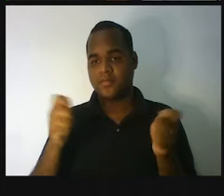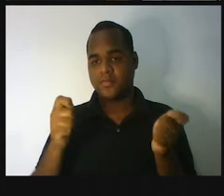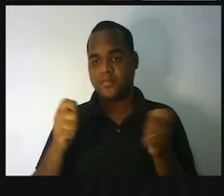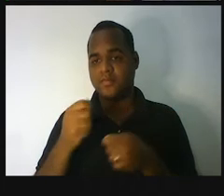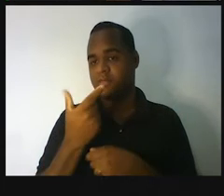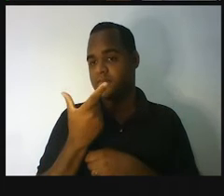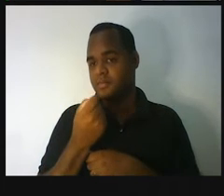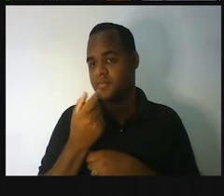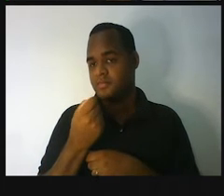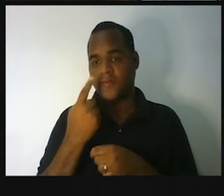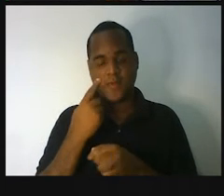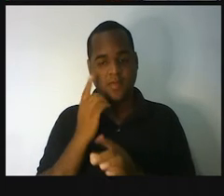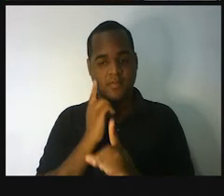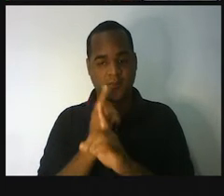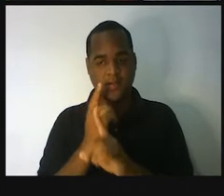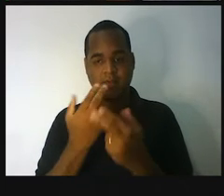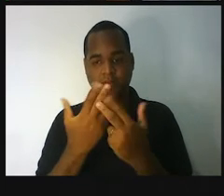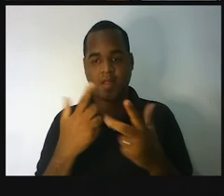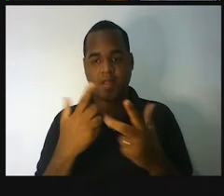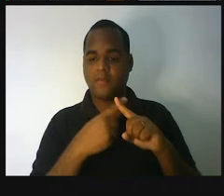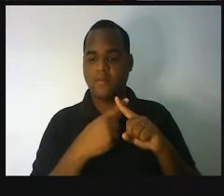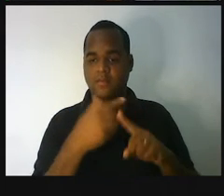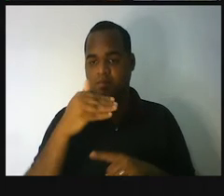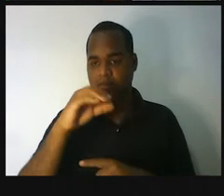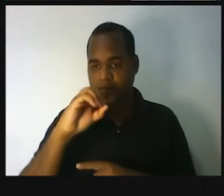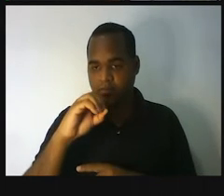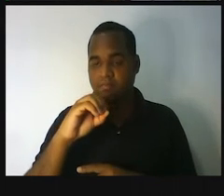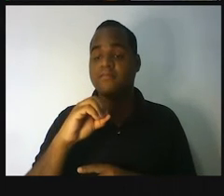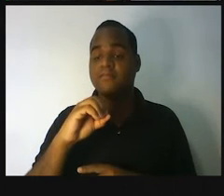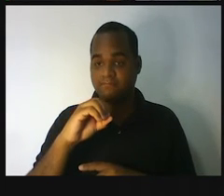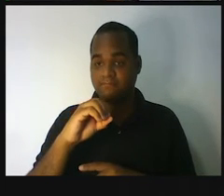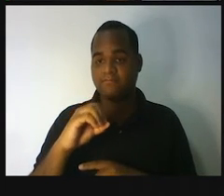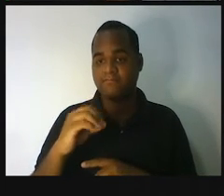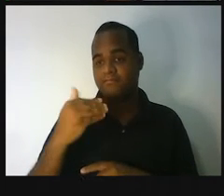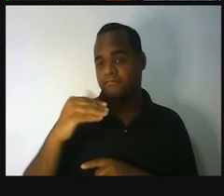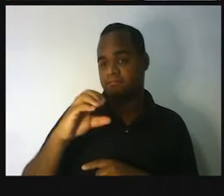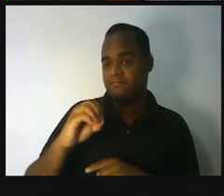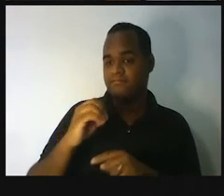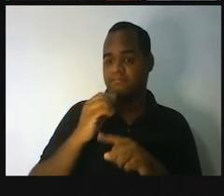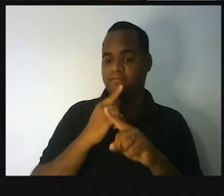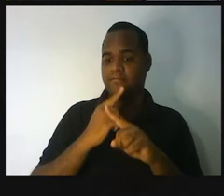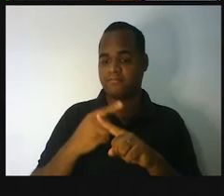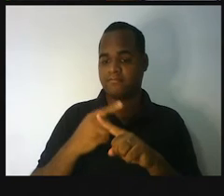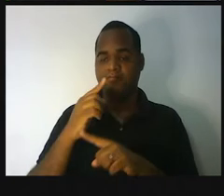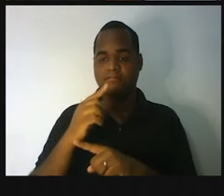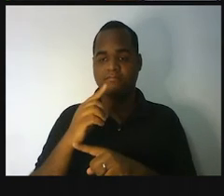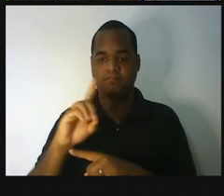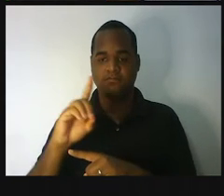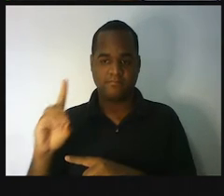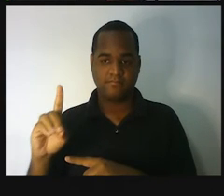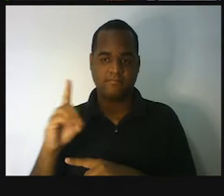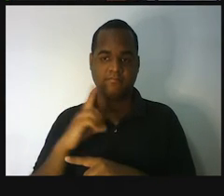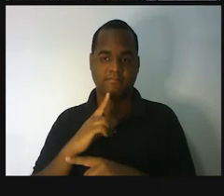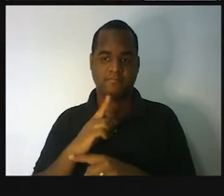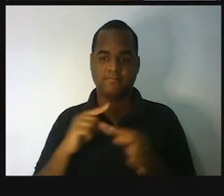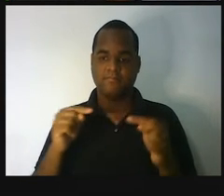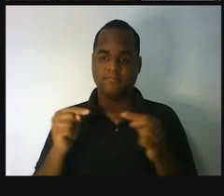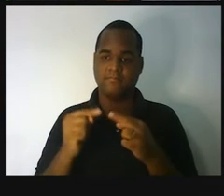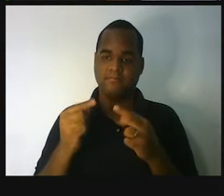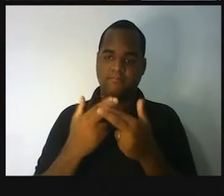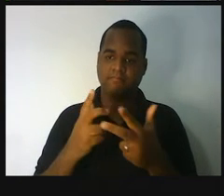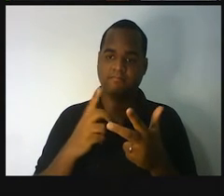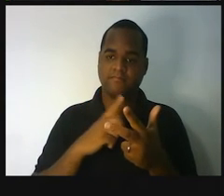achou, vezes dez. Porque você está indo para a direita. Então, vinte vezes dez vai dar duzentos